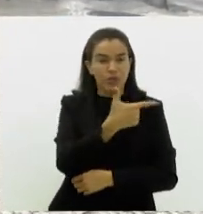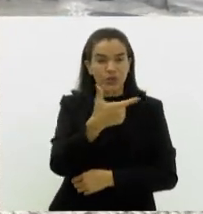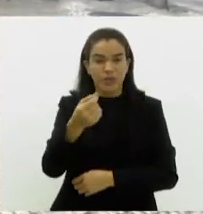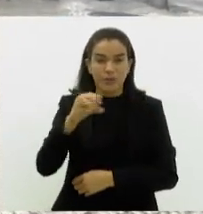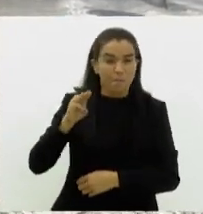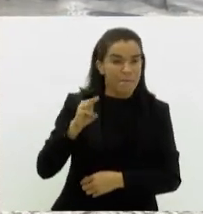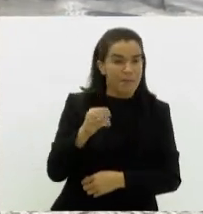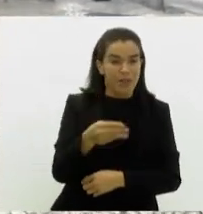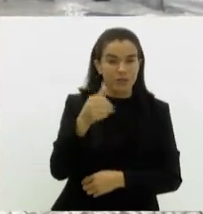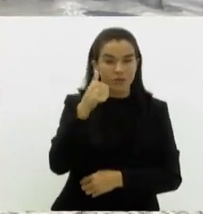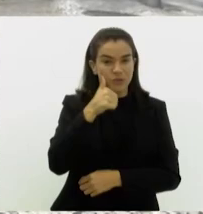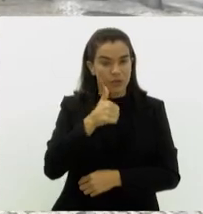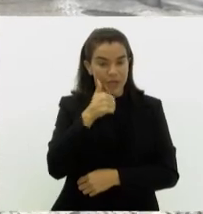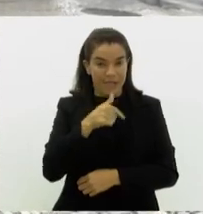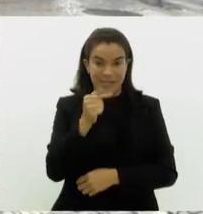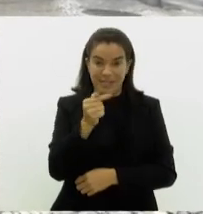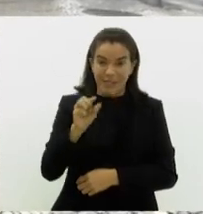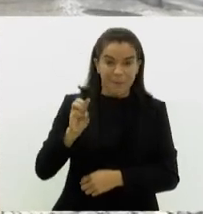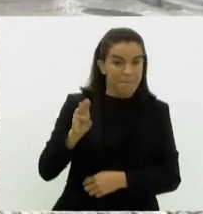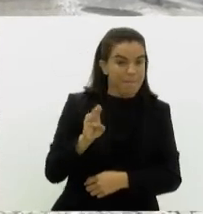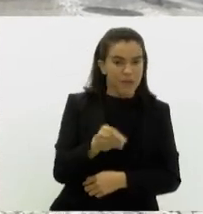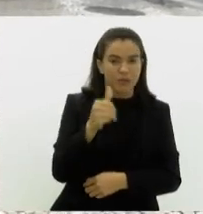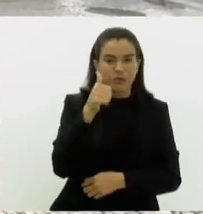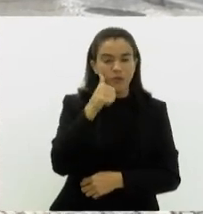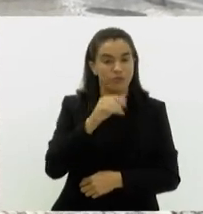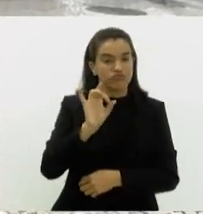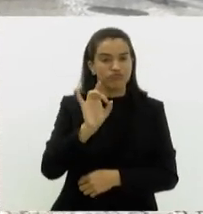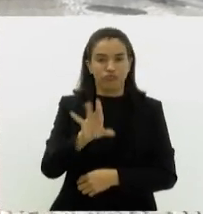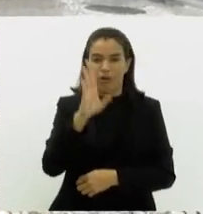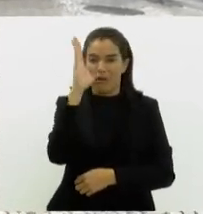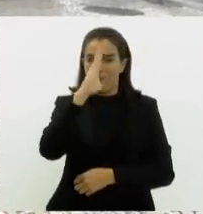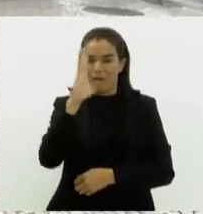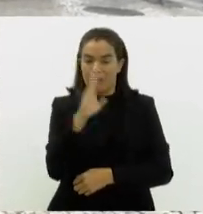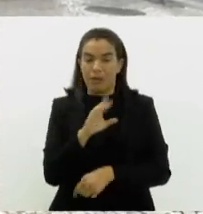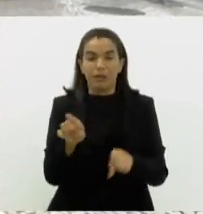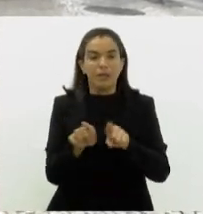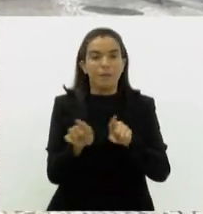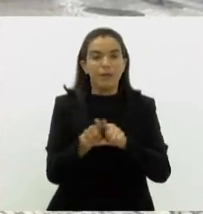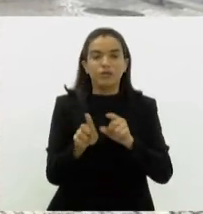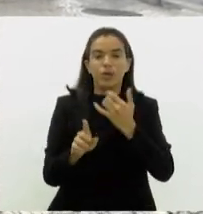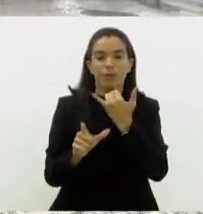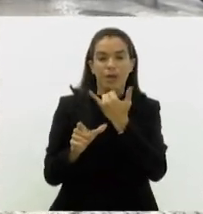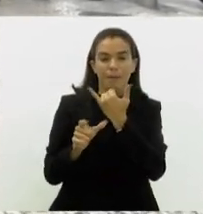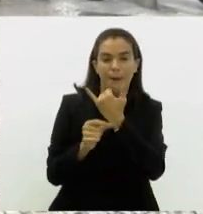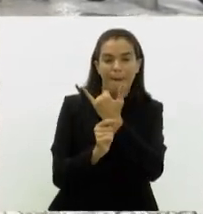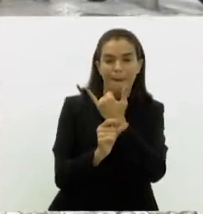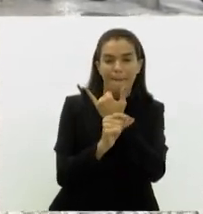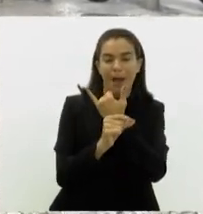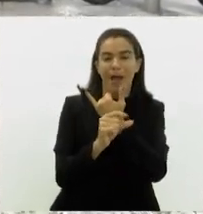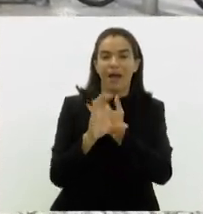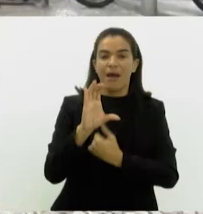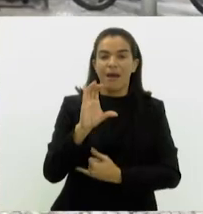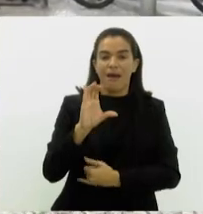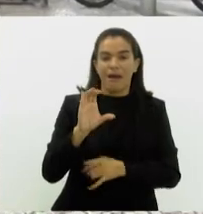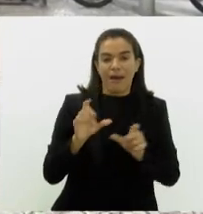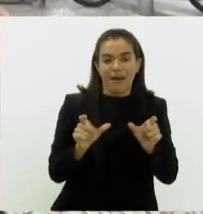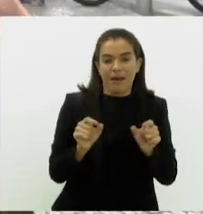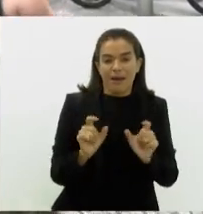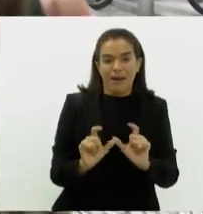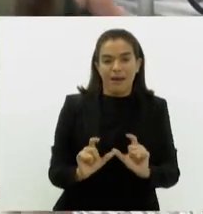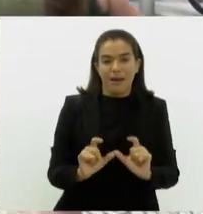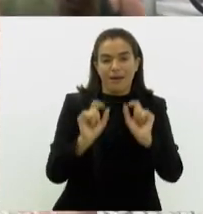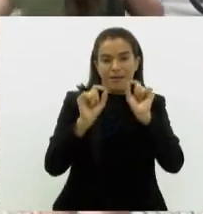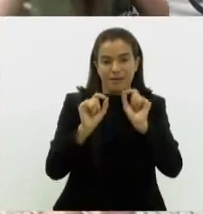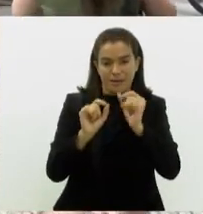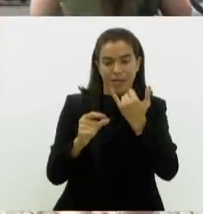7 milhões de mulheres no Brasil. E também vamos tratar da questão do câncer de colo de útero, que é aqui no Brasil o